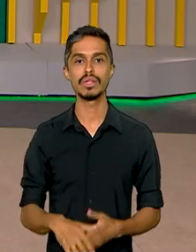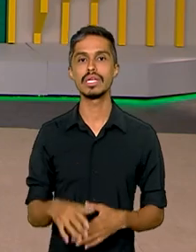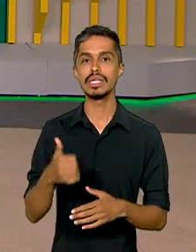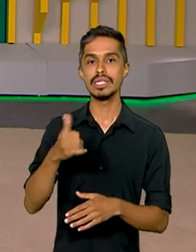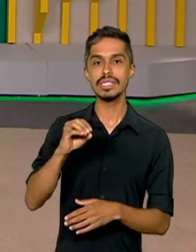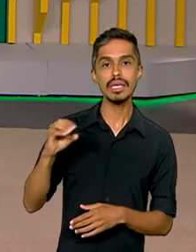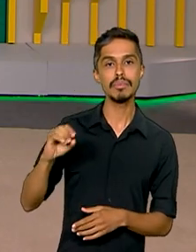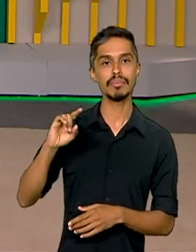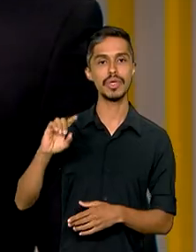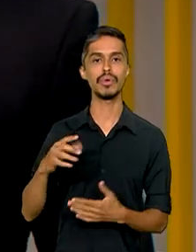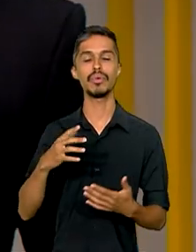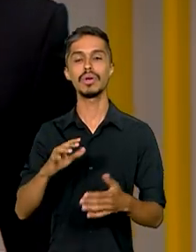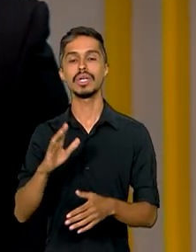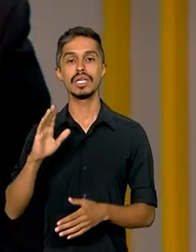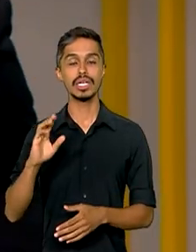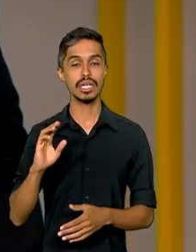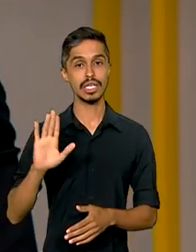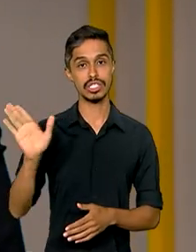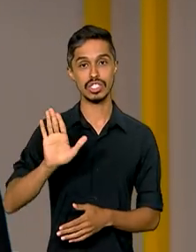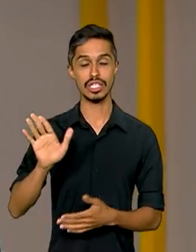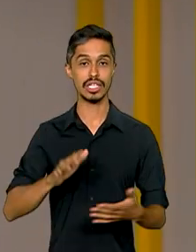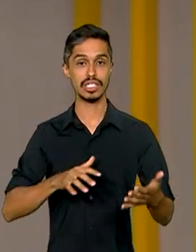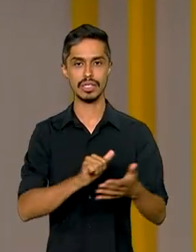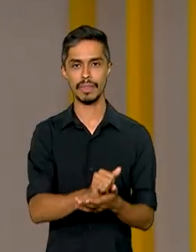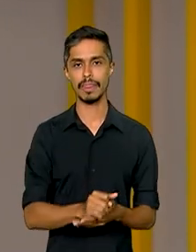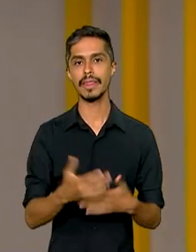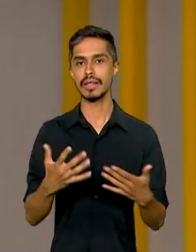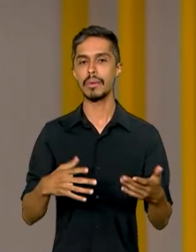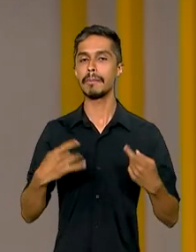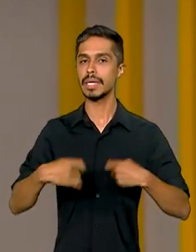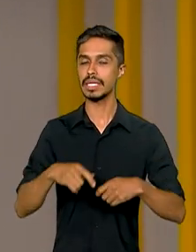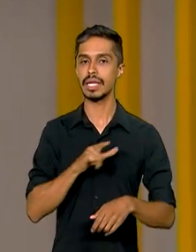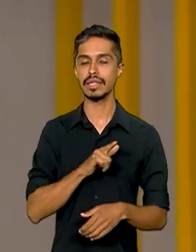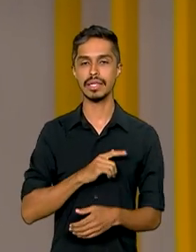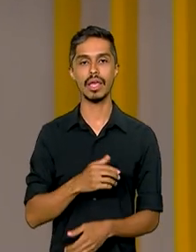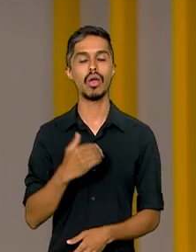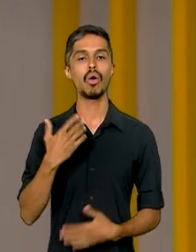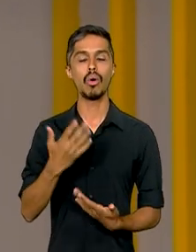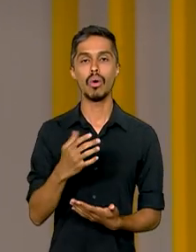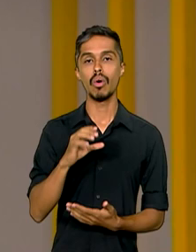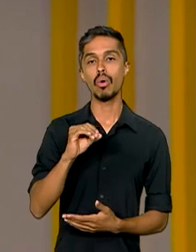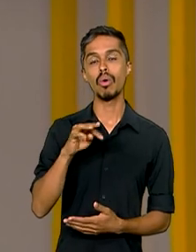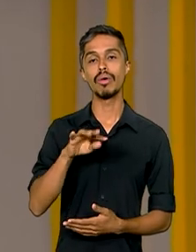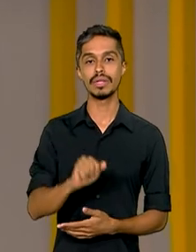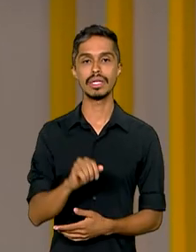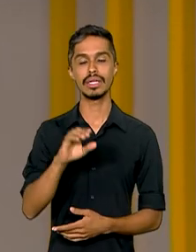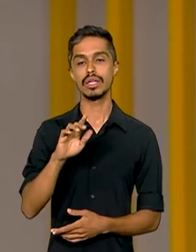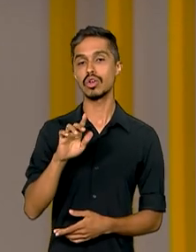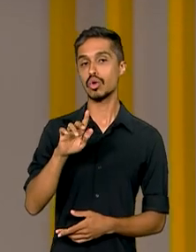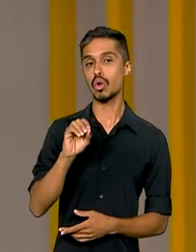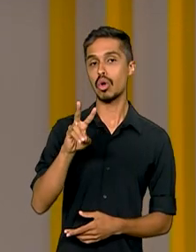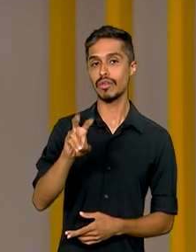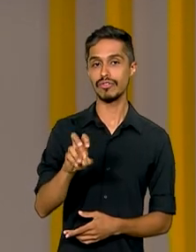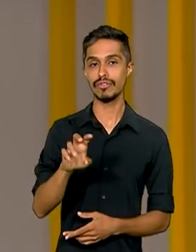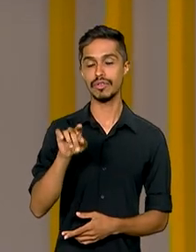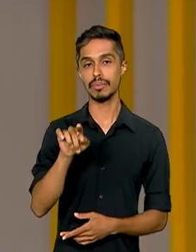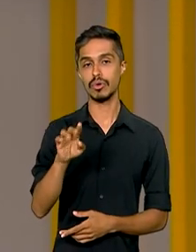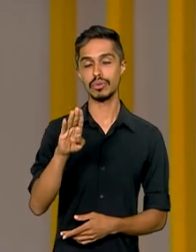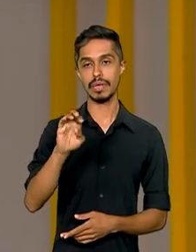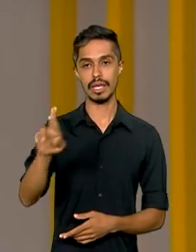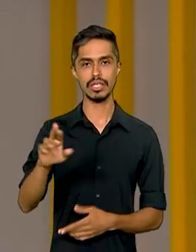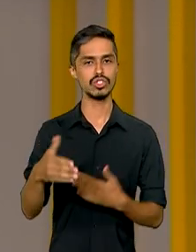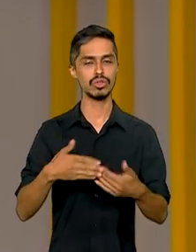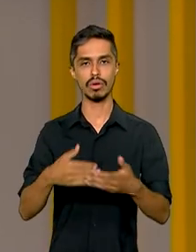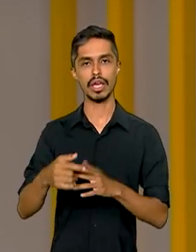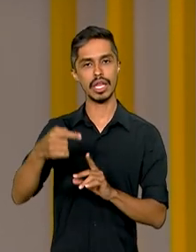candidatos inscritos. Para se inscrever, é preciso ter uma conta gov.br de qualquer nível, ouro, prata ou